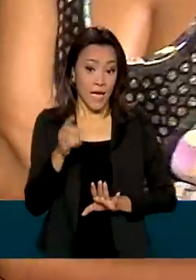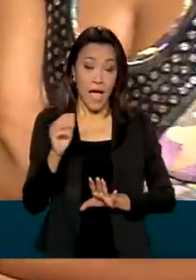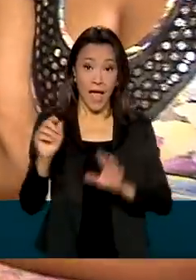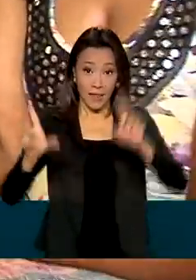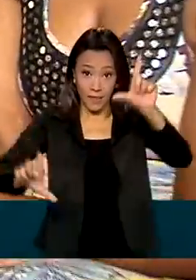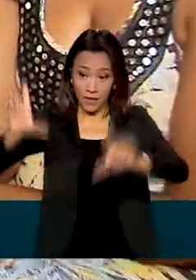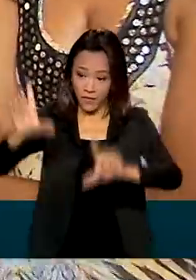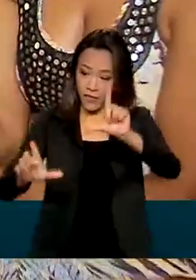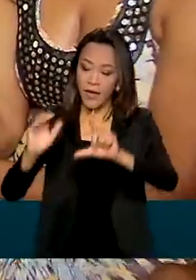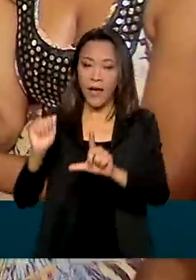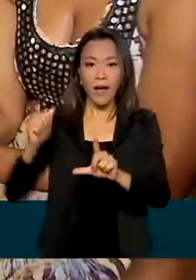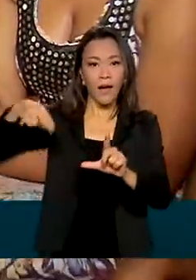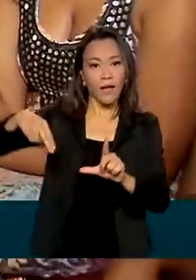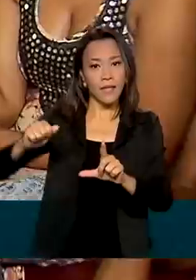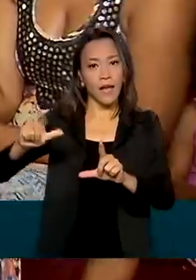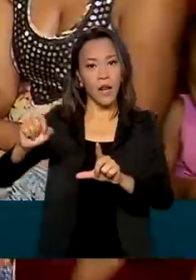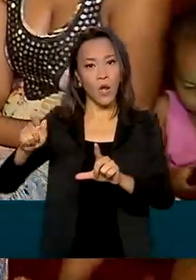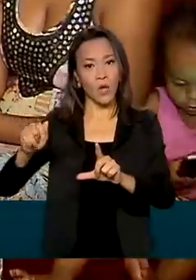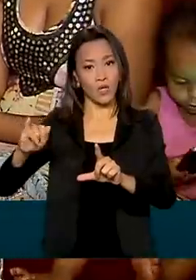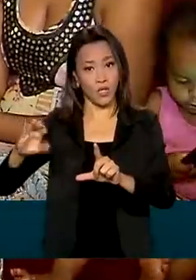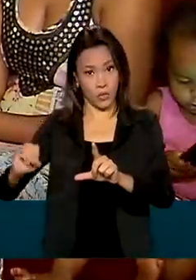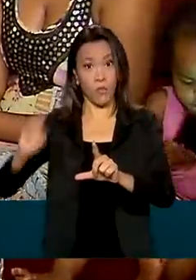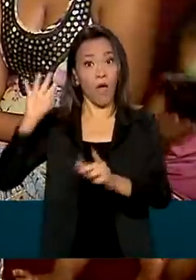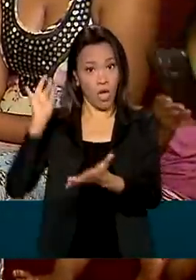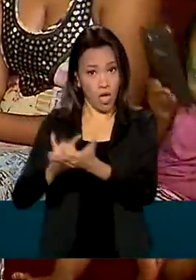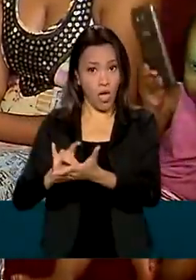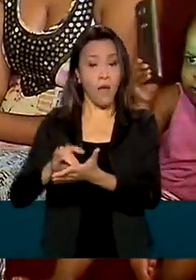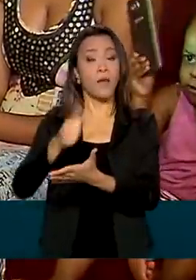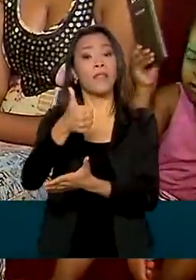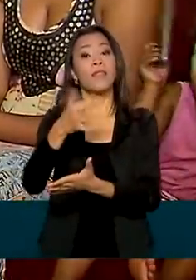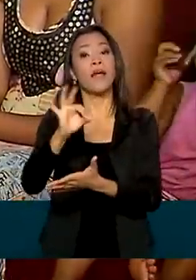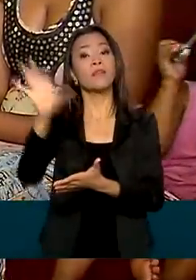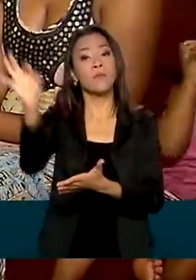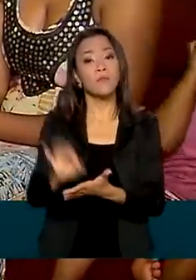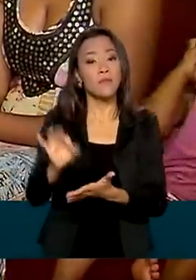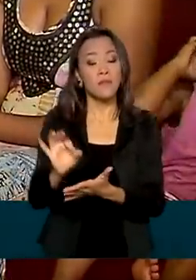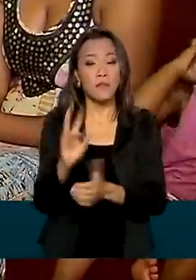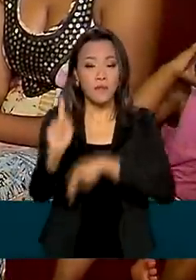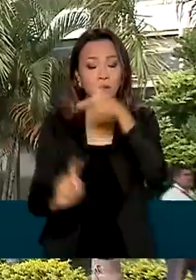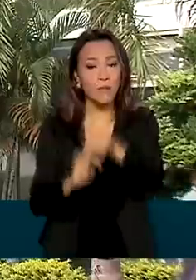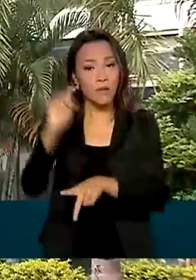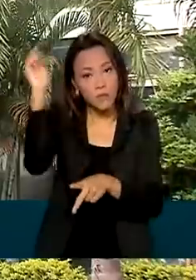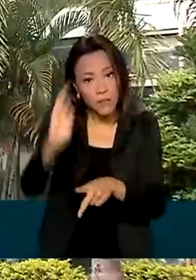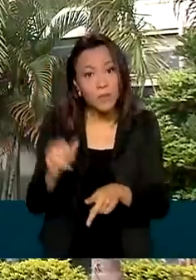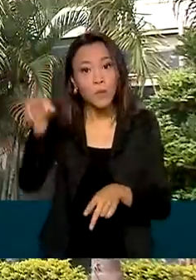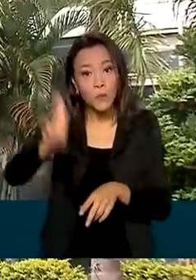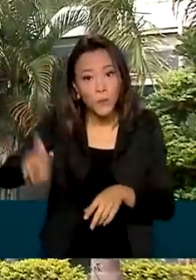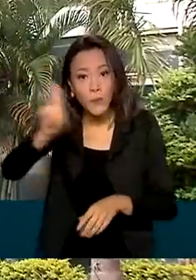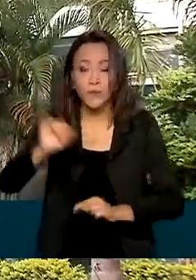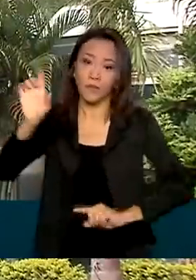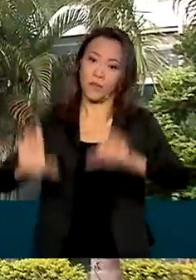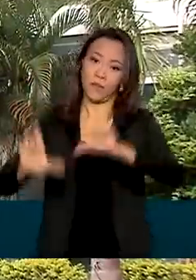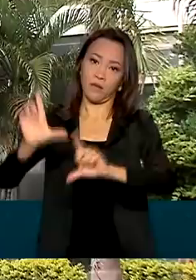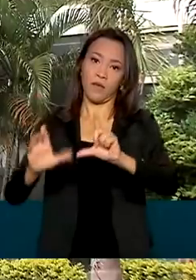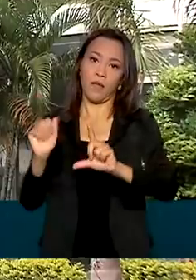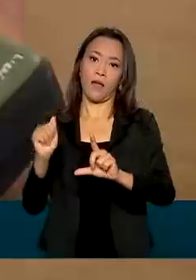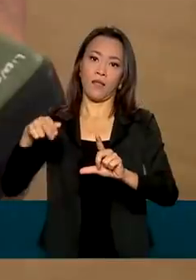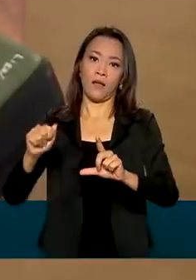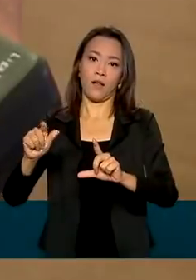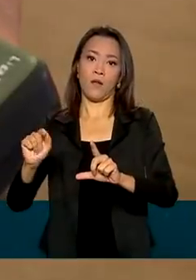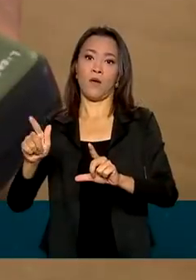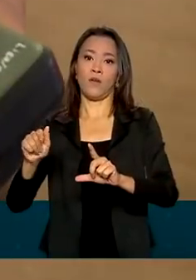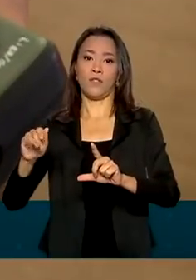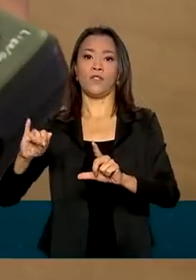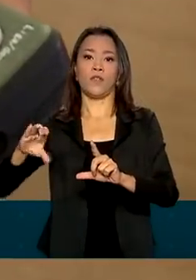analógica ainda é realidade para quase 10% da população brasileira, segundo o Ministério das Comunicações.